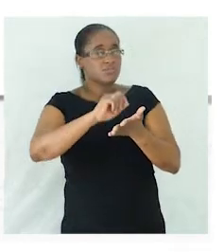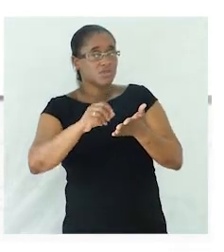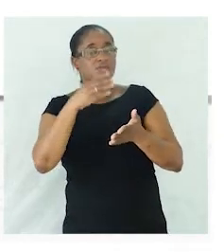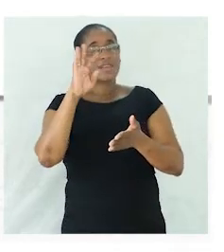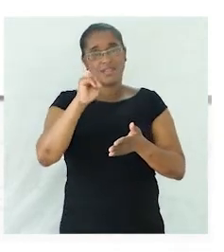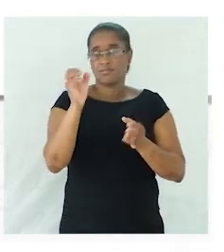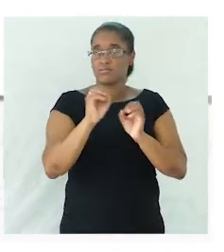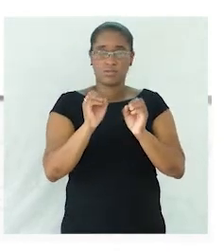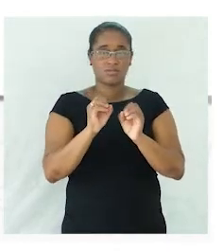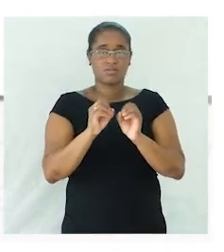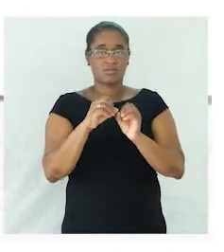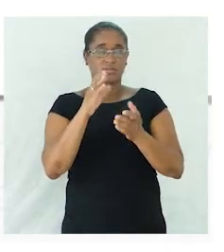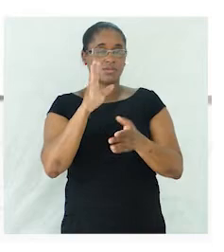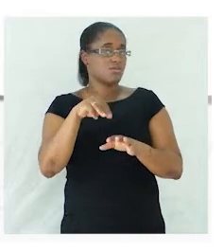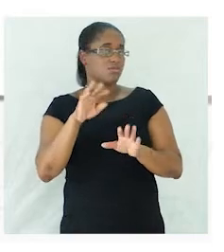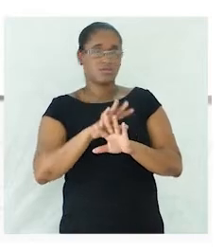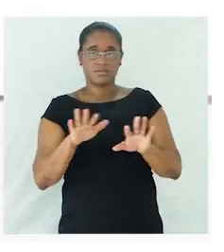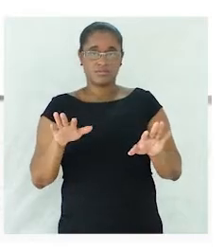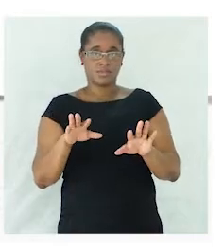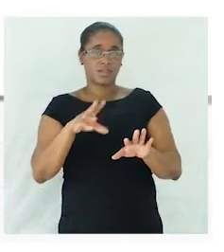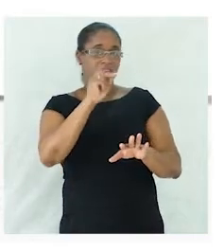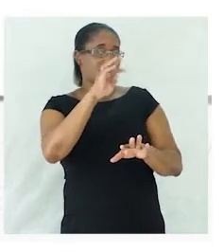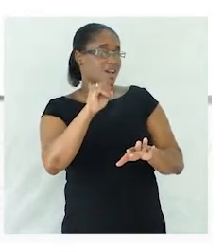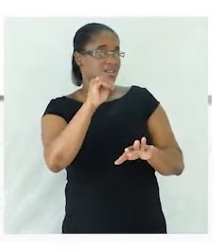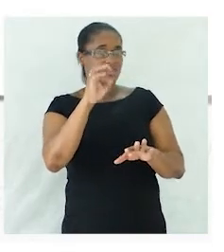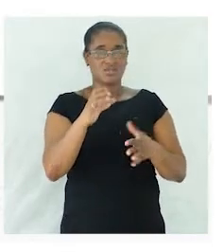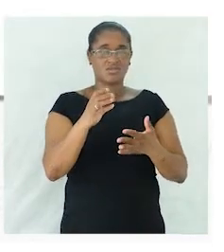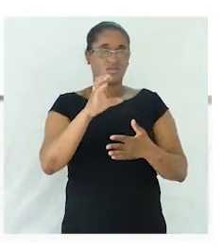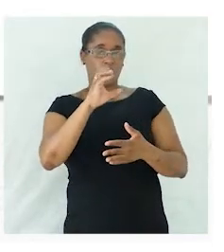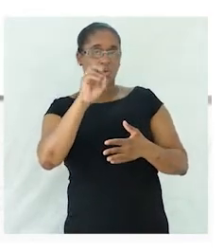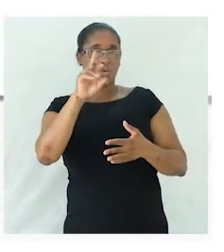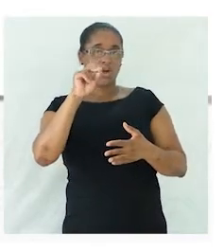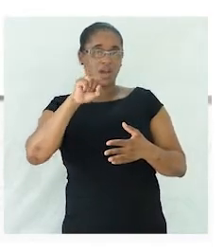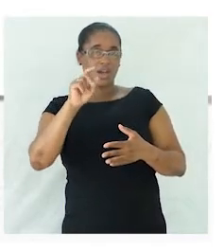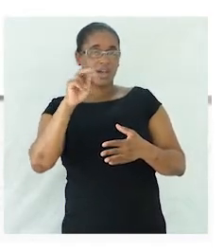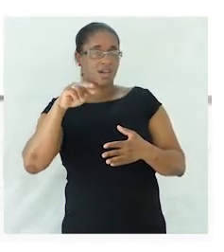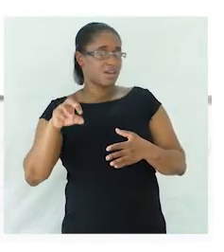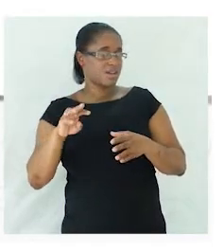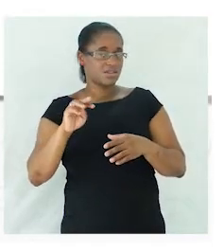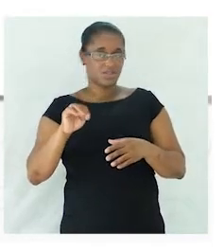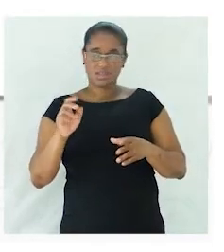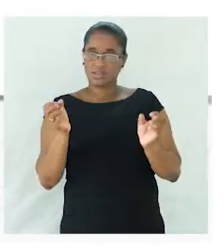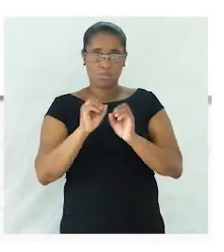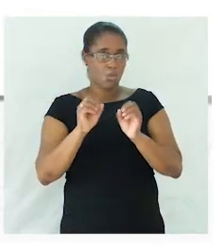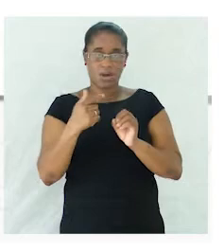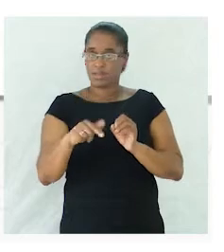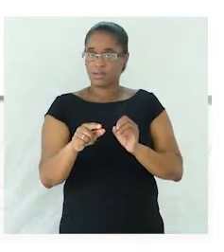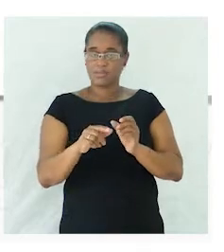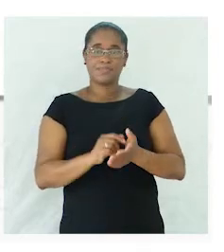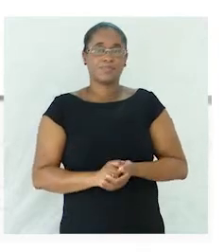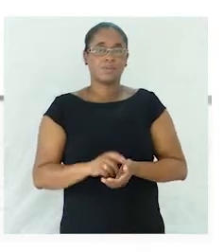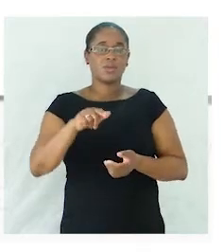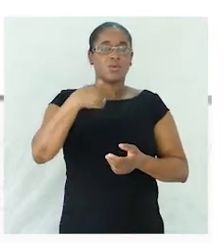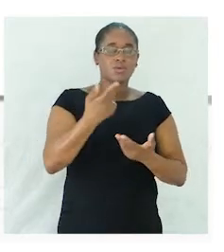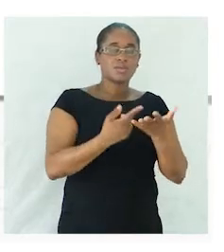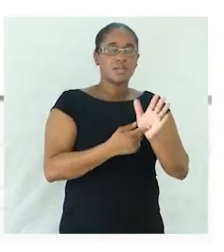as coragens. Linguisticamente não é aceitável. E outros exemplos aqui agora de substantivos que só se